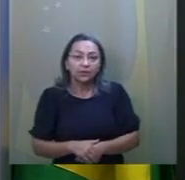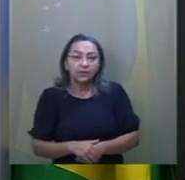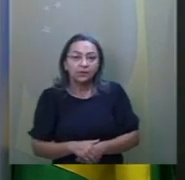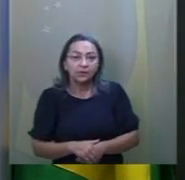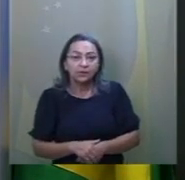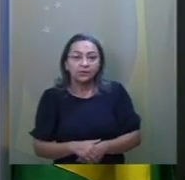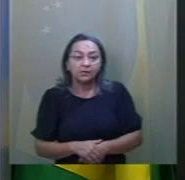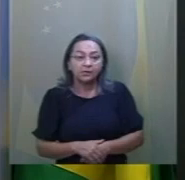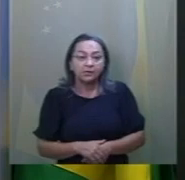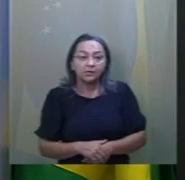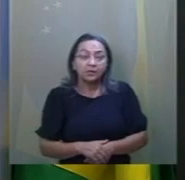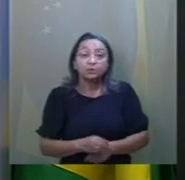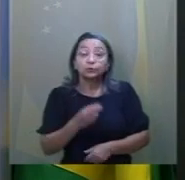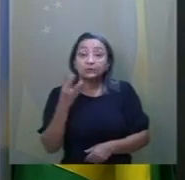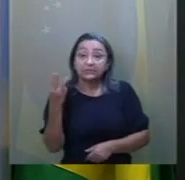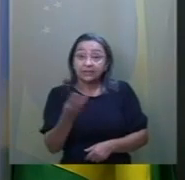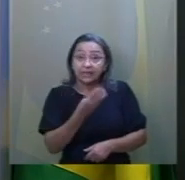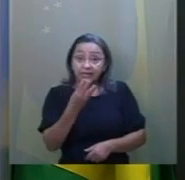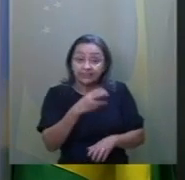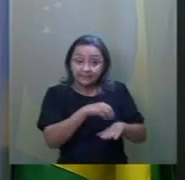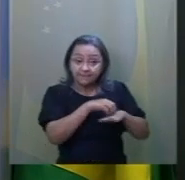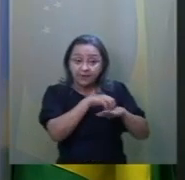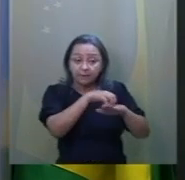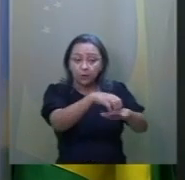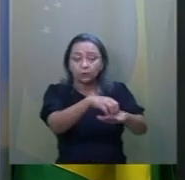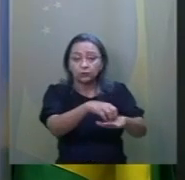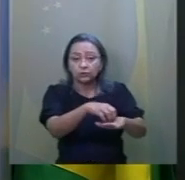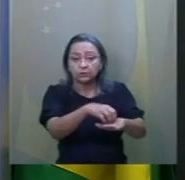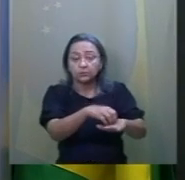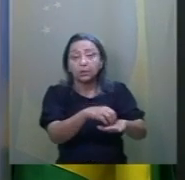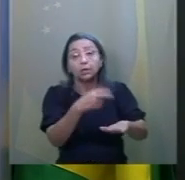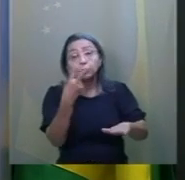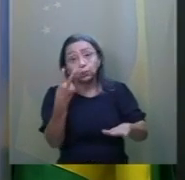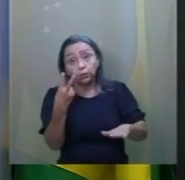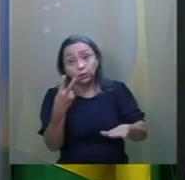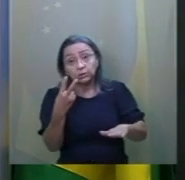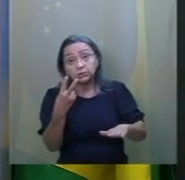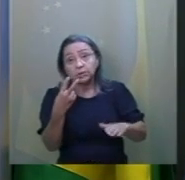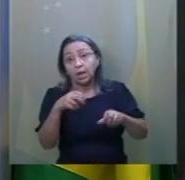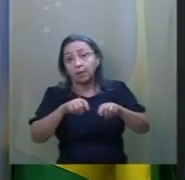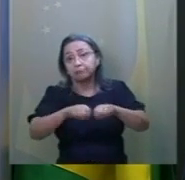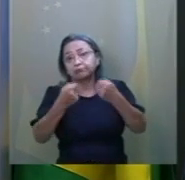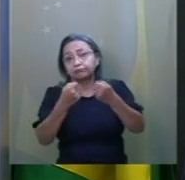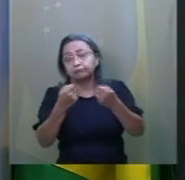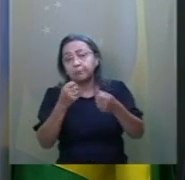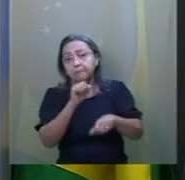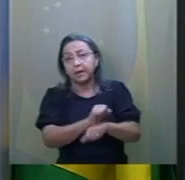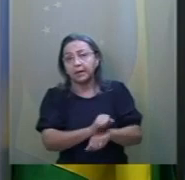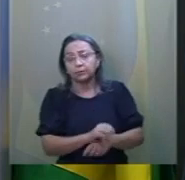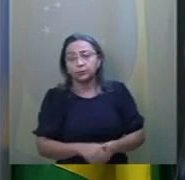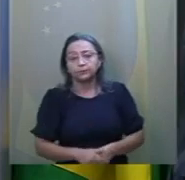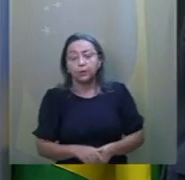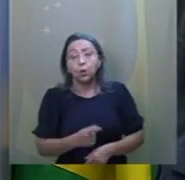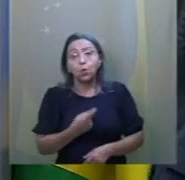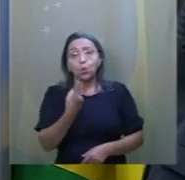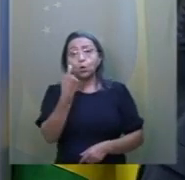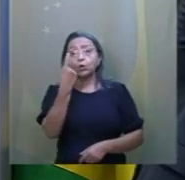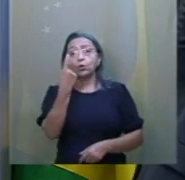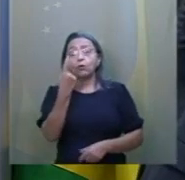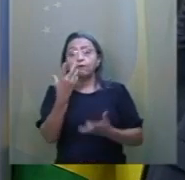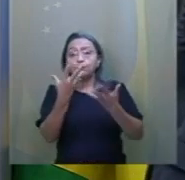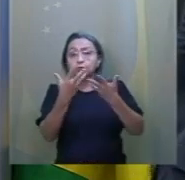Dos três ferryboats, dois estão quebrados. O único que funciona,